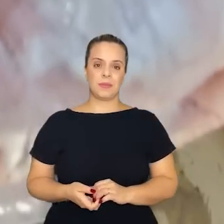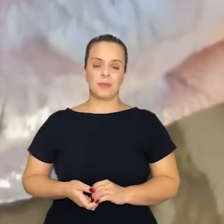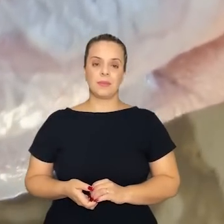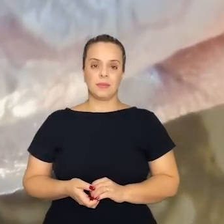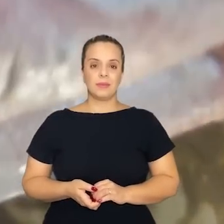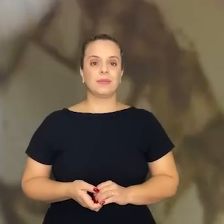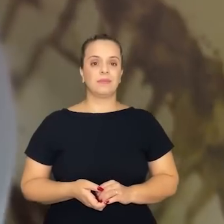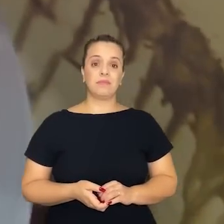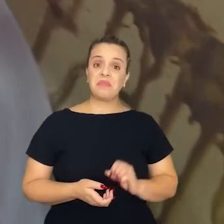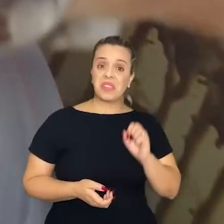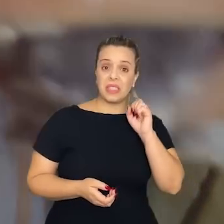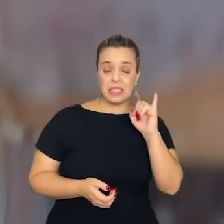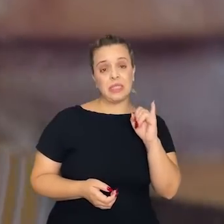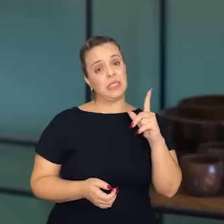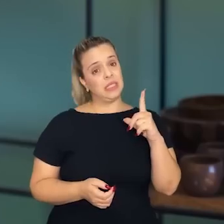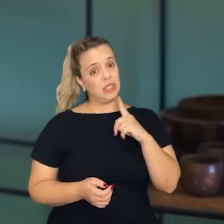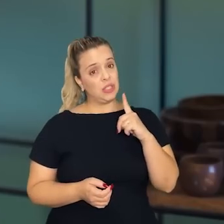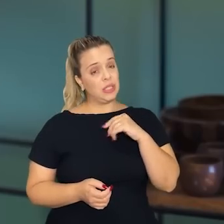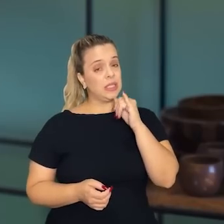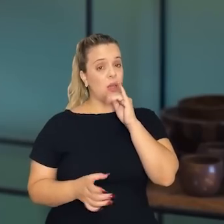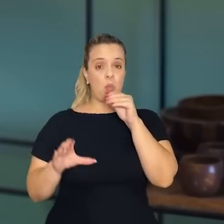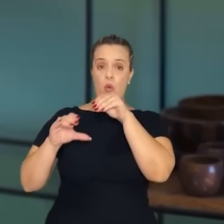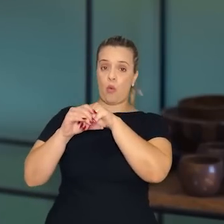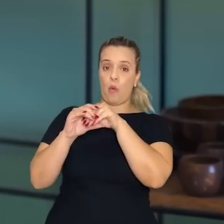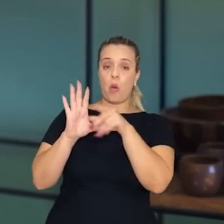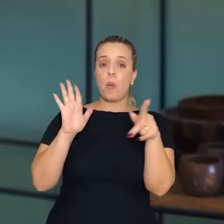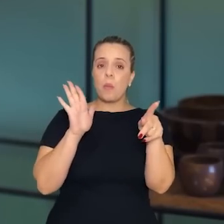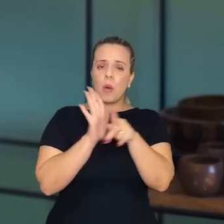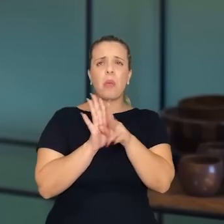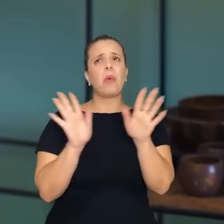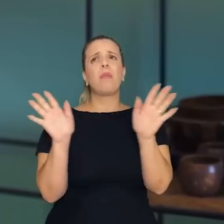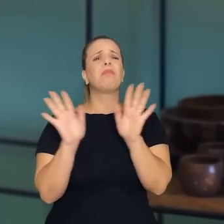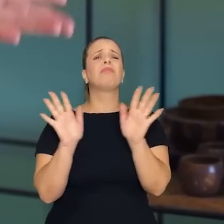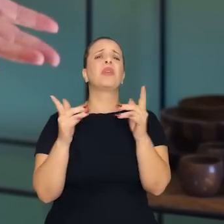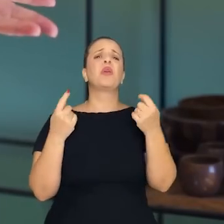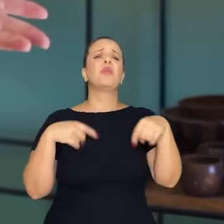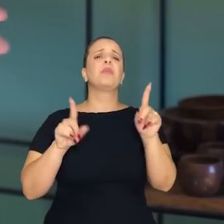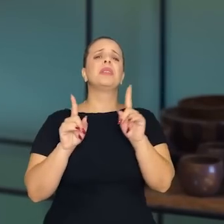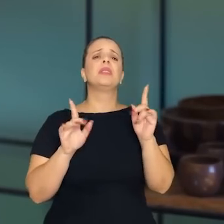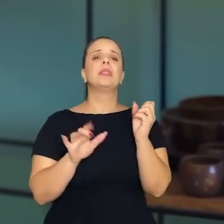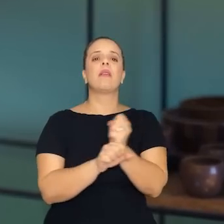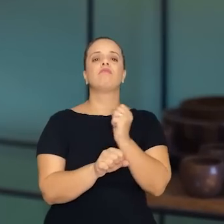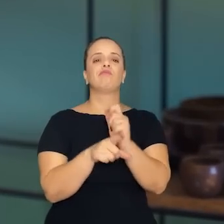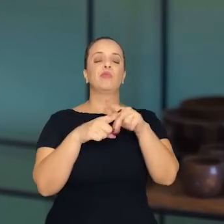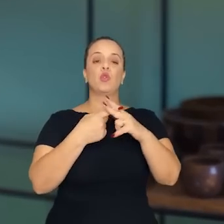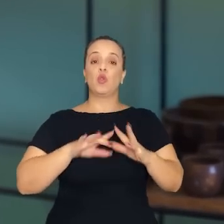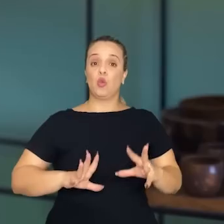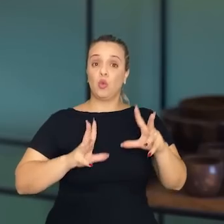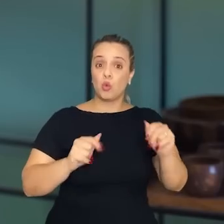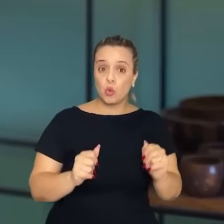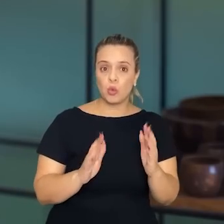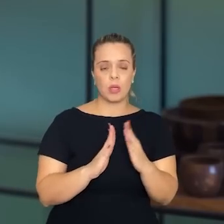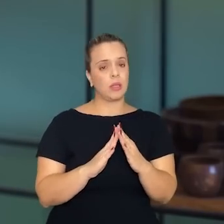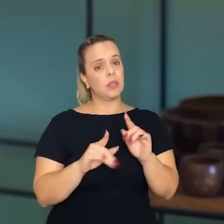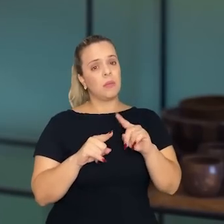Se tivesse um fundo que pudesse, não precisa restaurar tudo, mas para alguns